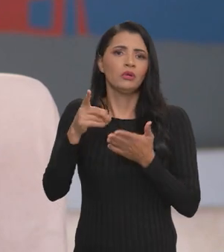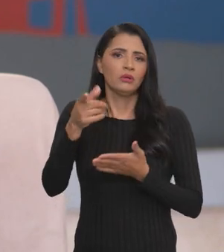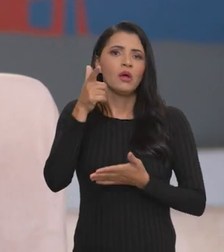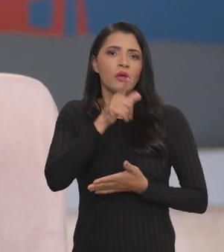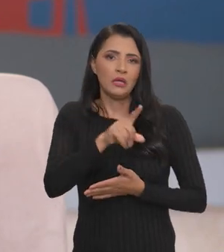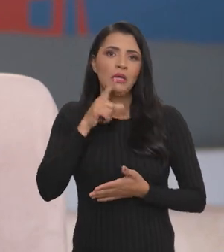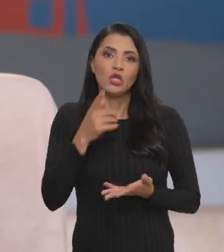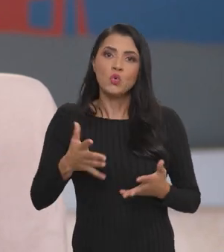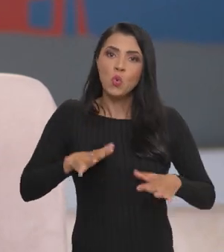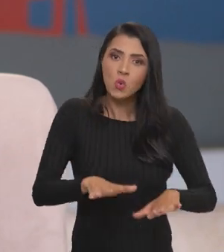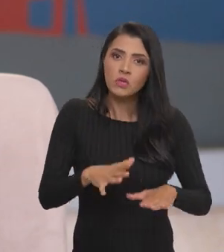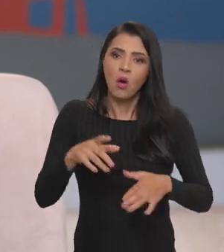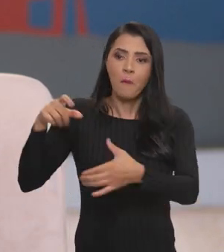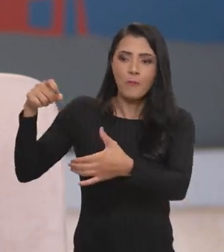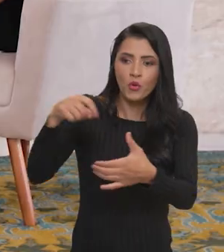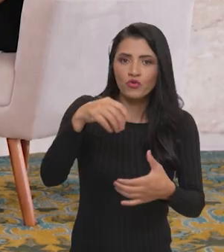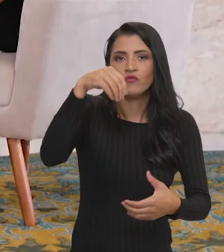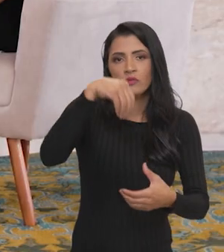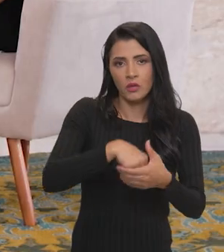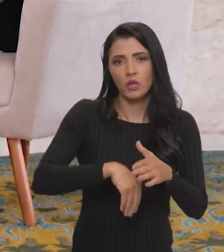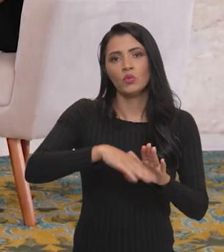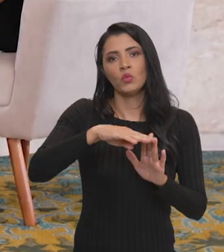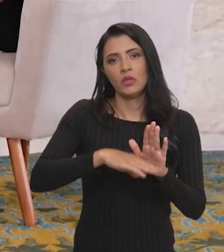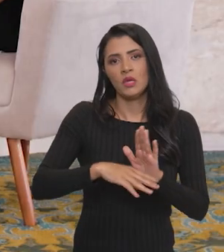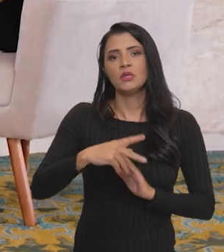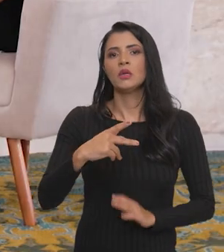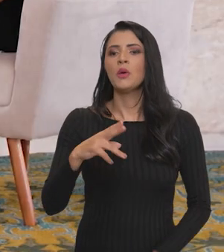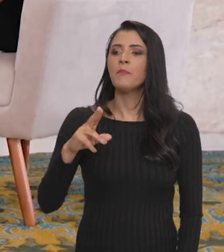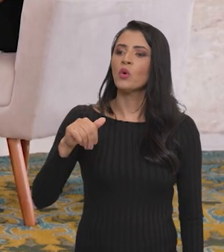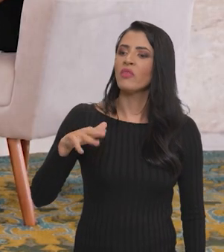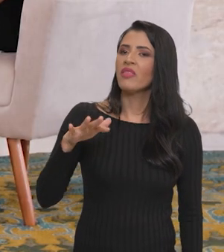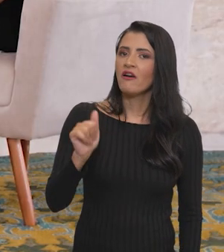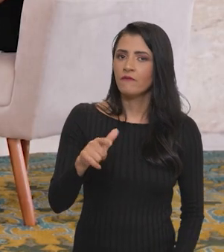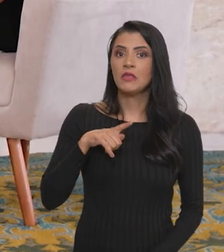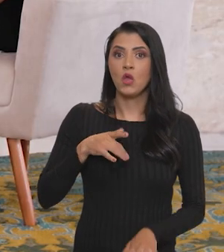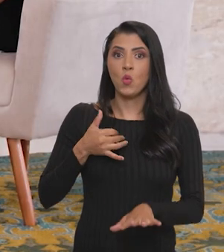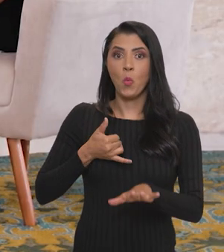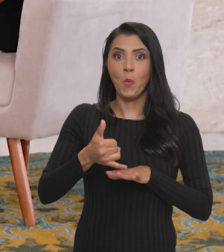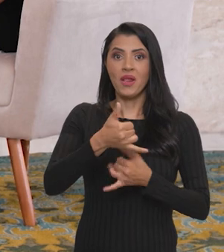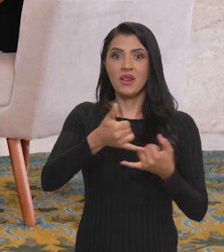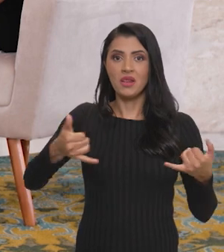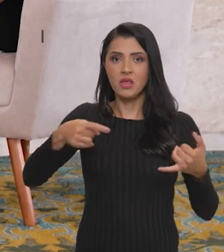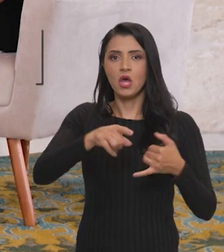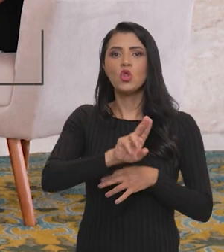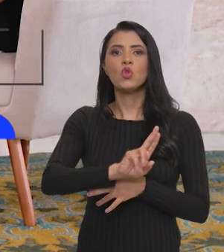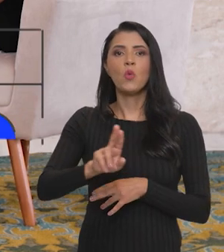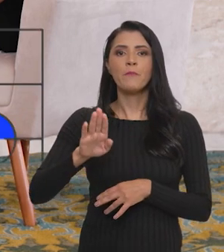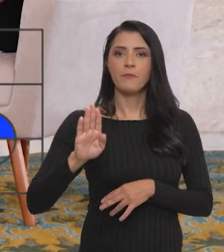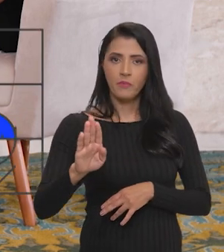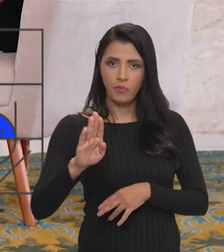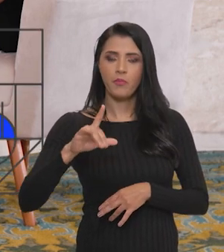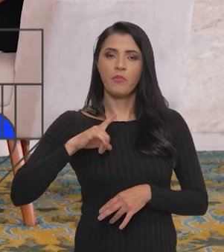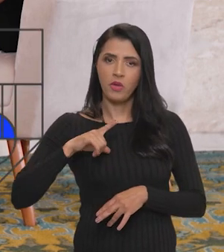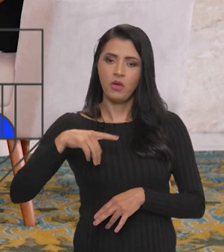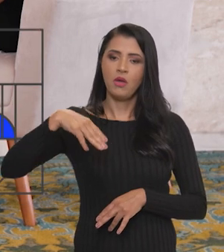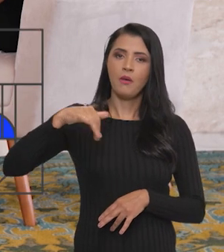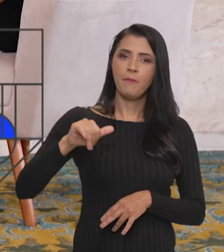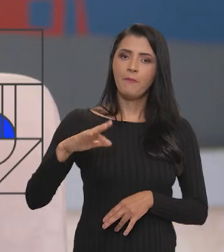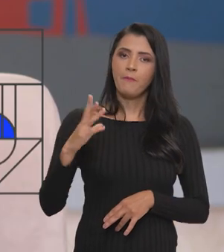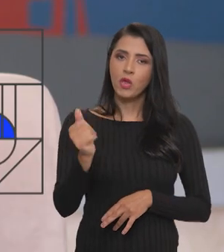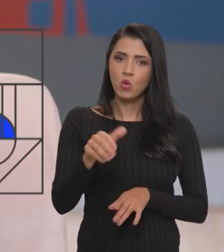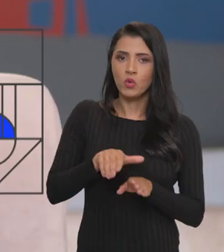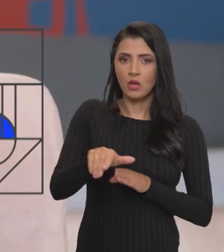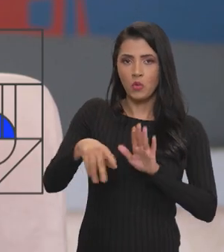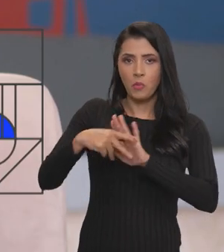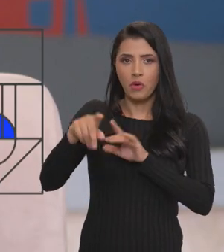peso nas ações de inclusão produtiva dentro do PRONAF. A gente tem uma linha no PRONAF que chama PRONAF-B, que é o microcrédito produtivo